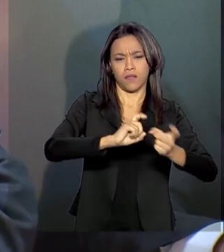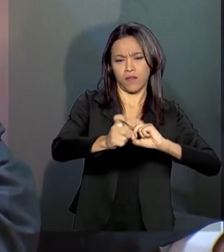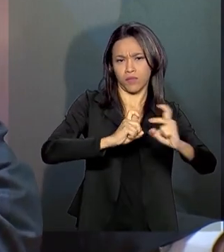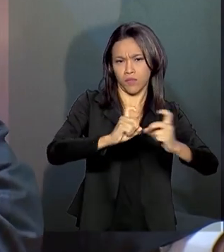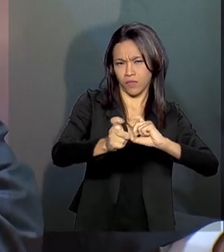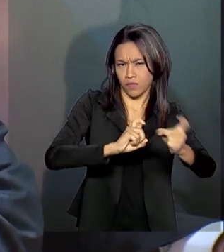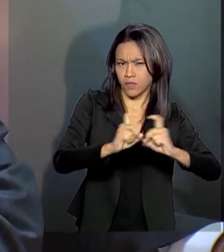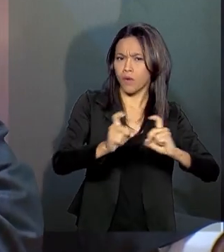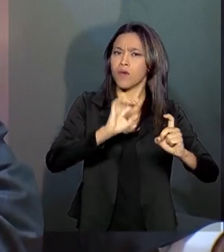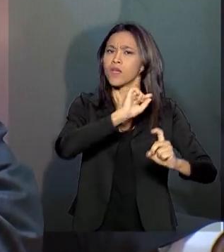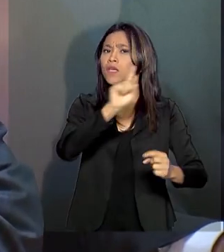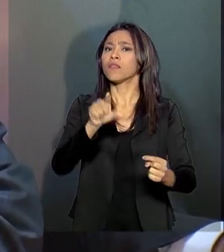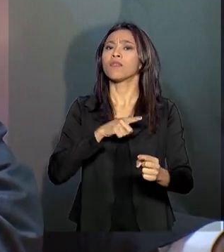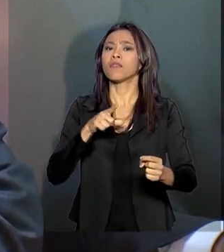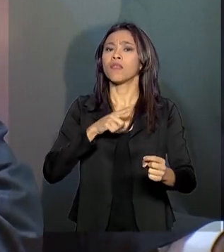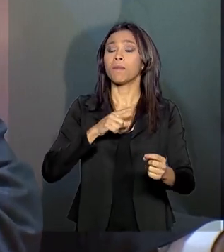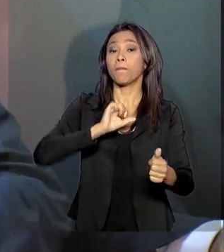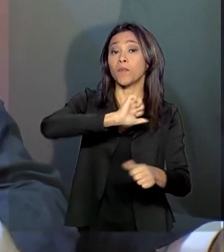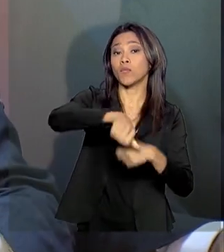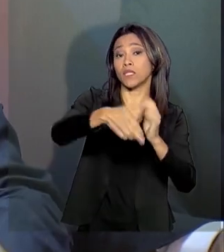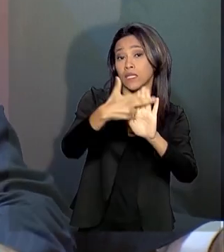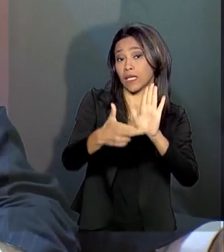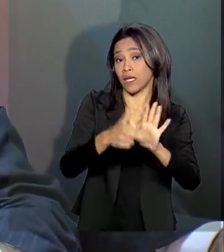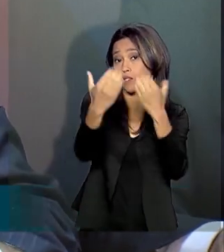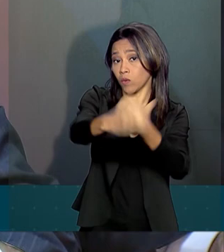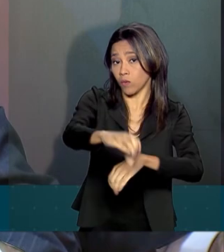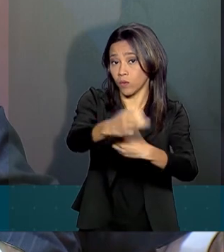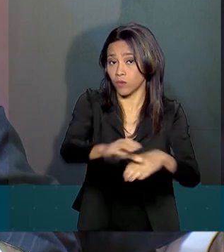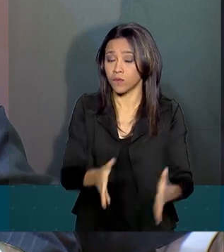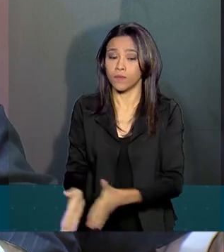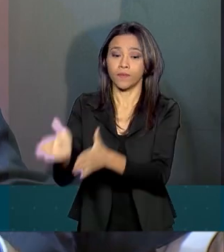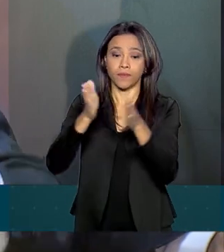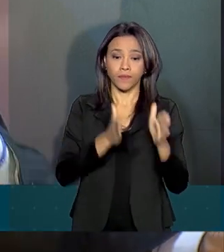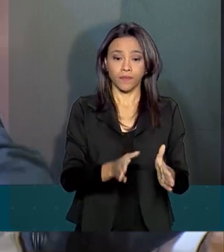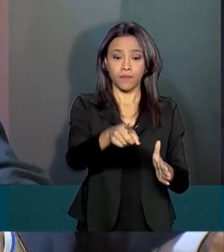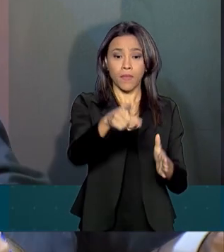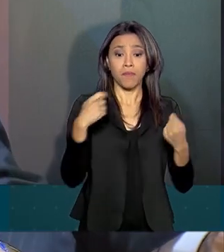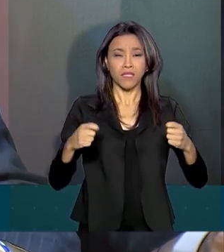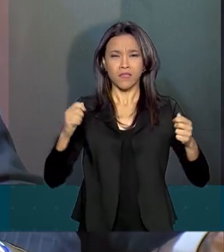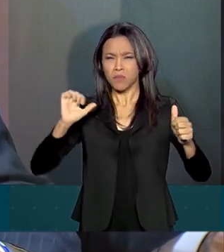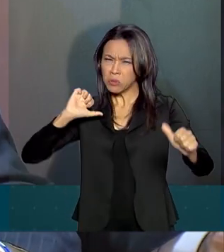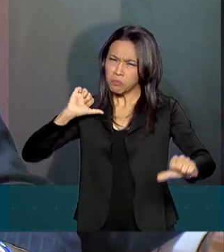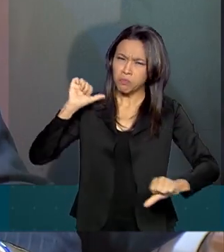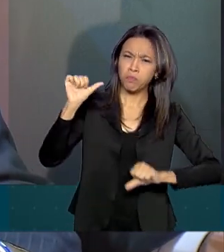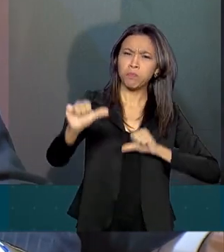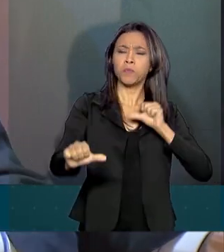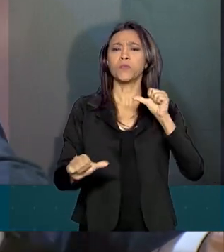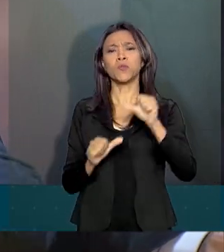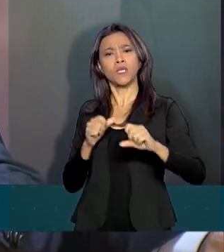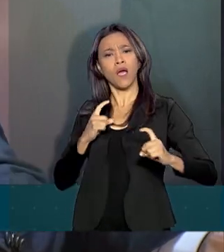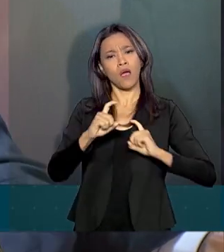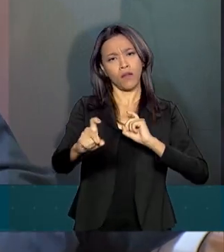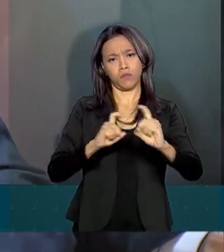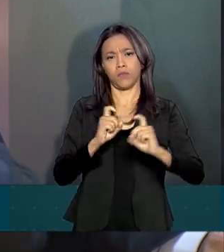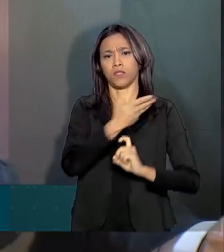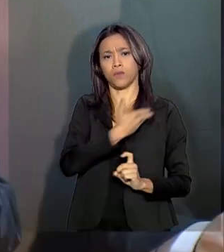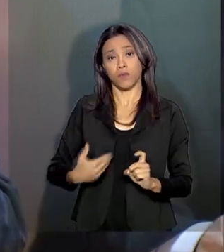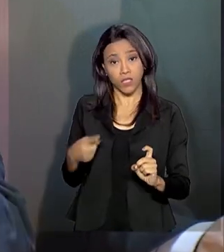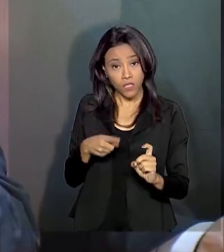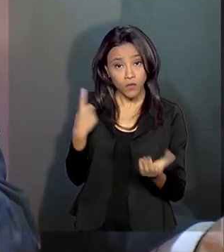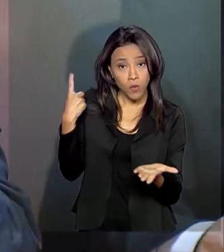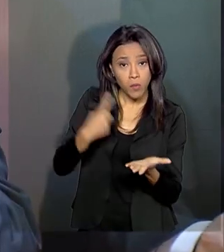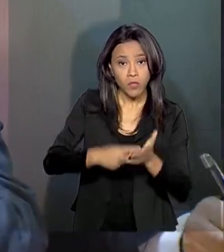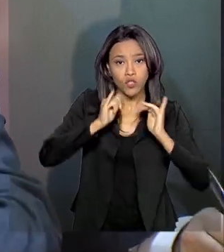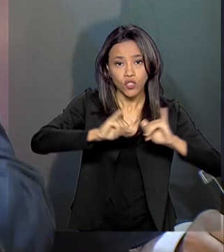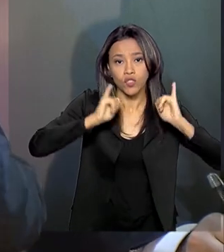alterações para os concursos públicos. Nós temos que transformar um Estado. Isso foi um compromisso de campanha. Então, se existe uma aliança política